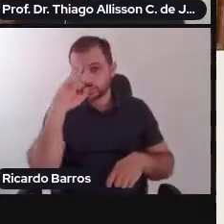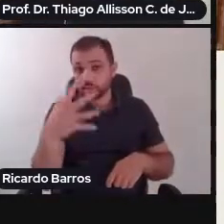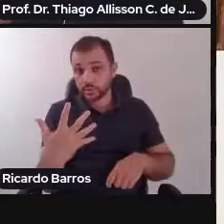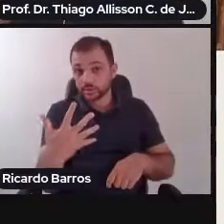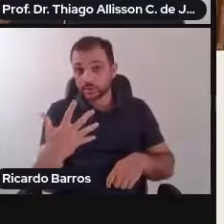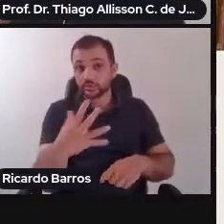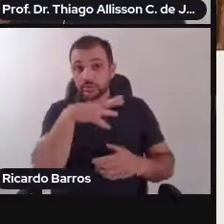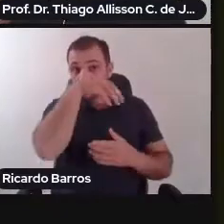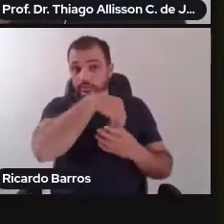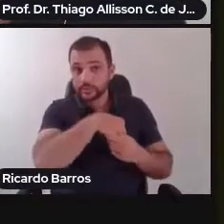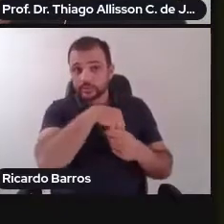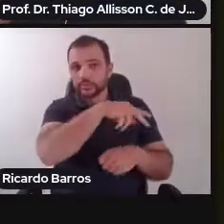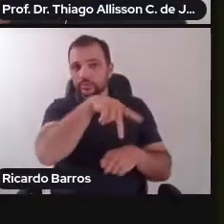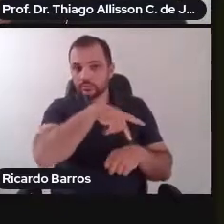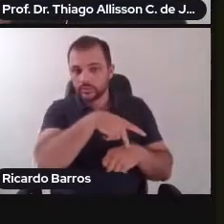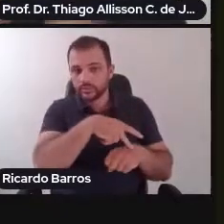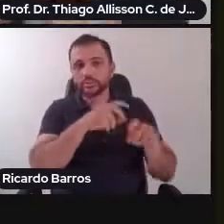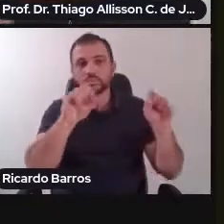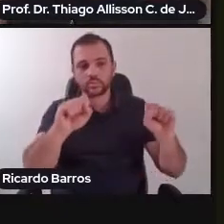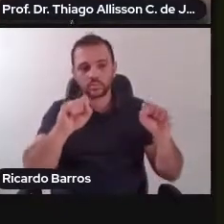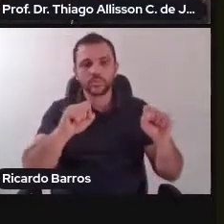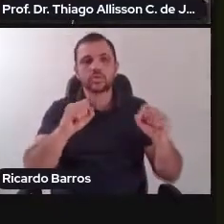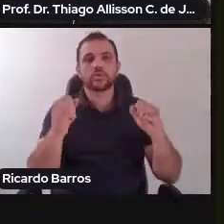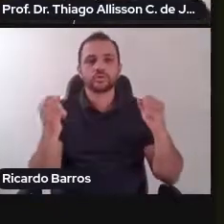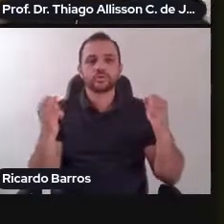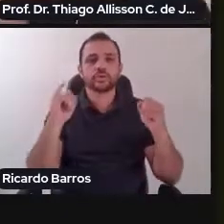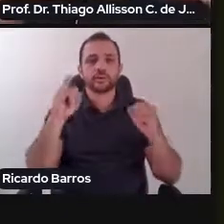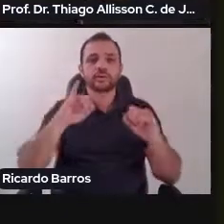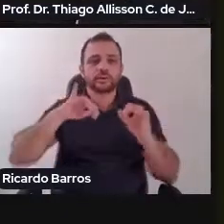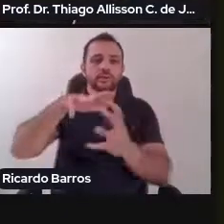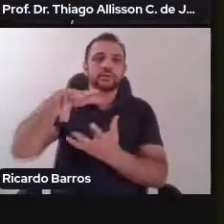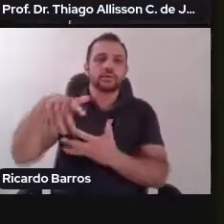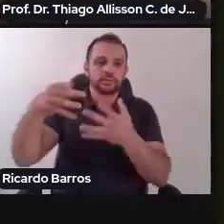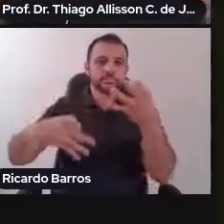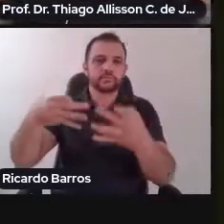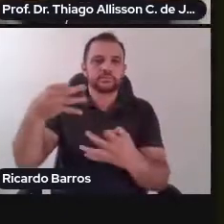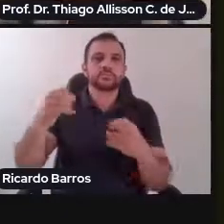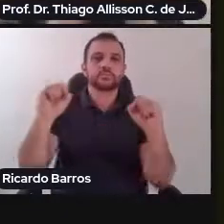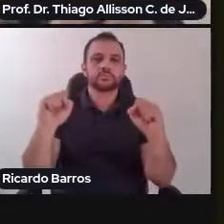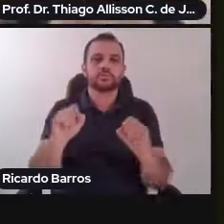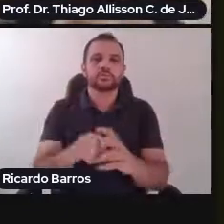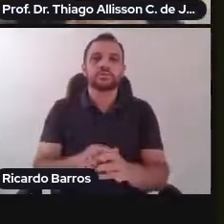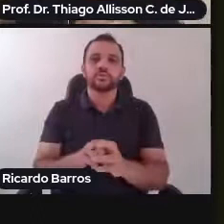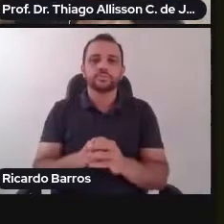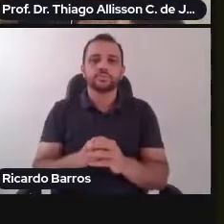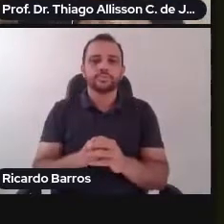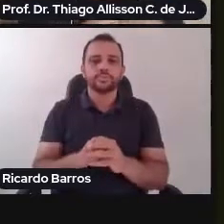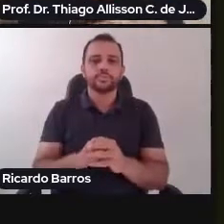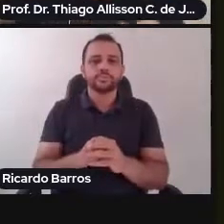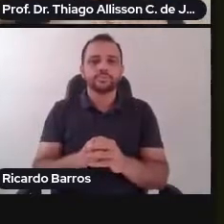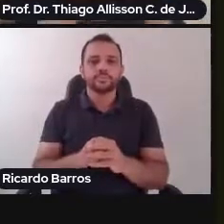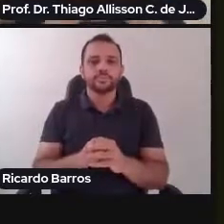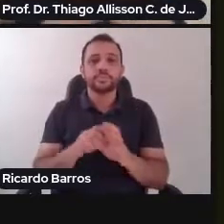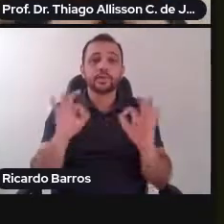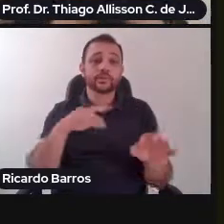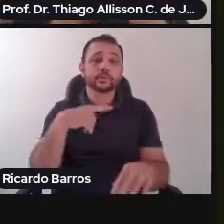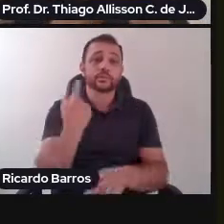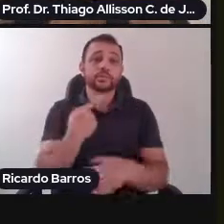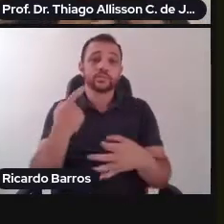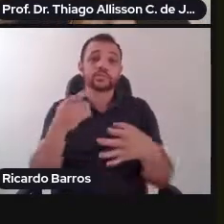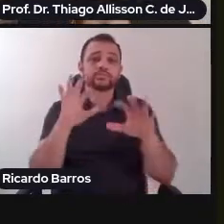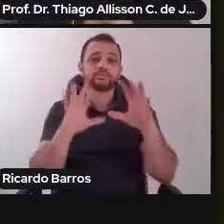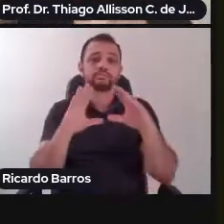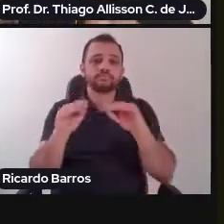no plano pois doméstico. Mexemos então em um grande movimento, não é? Em um grande